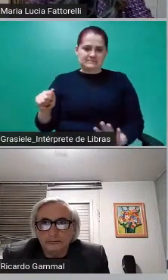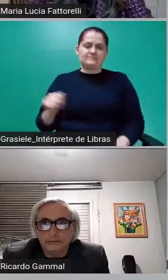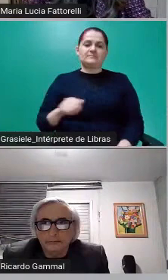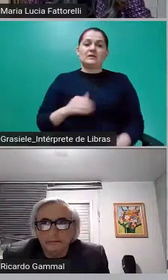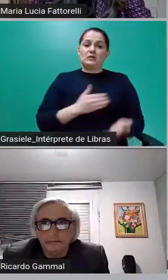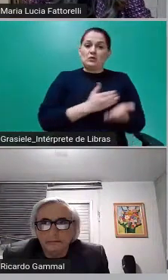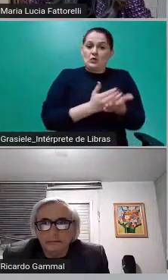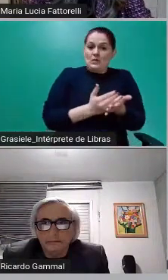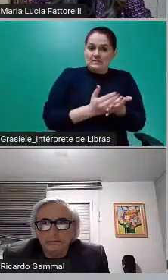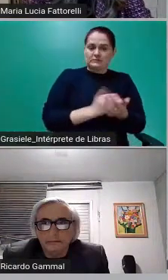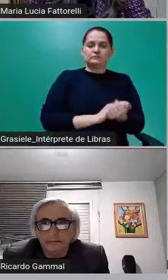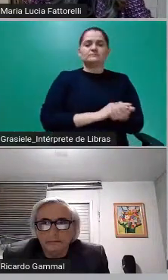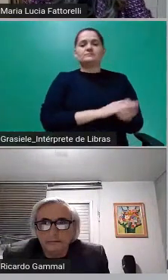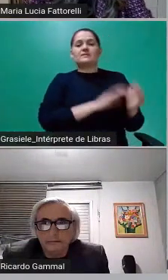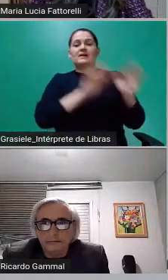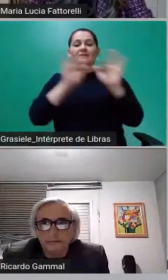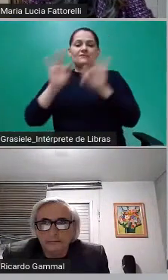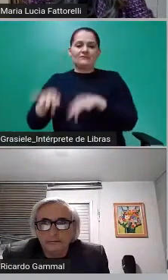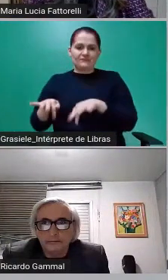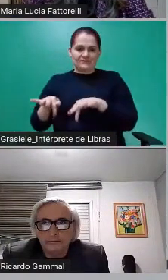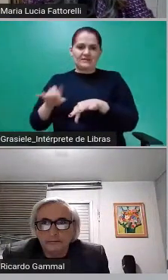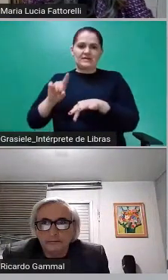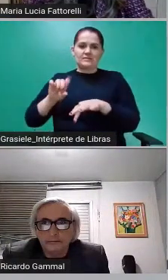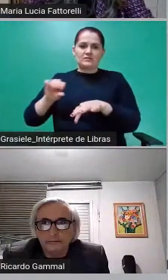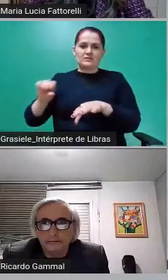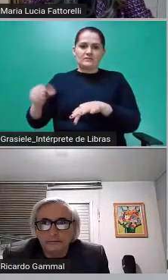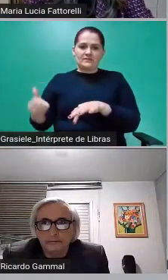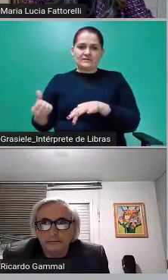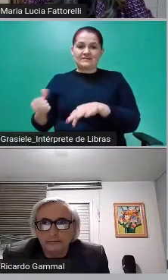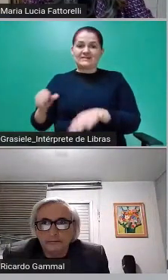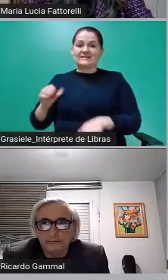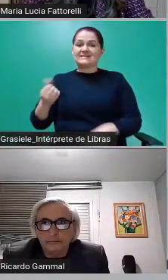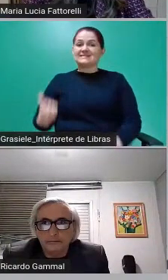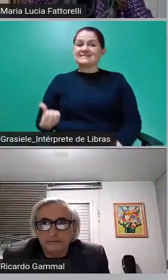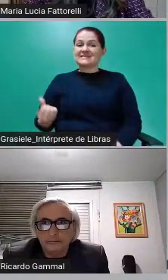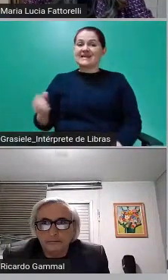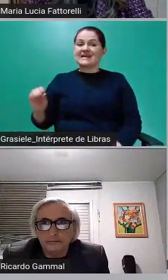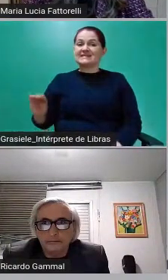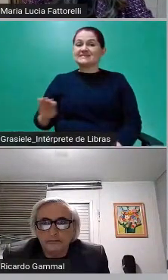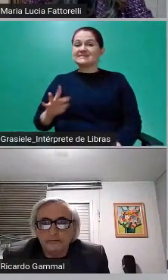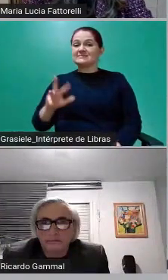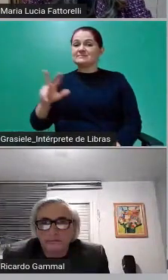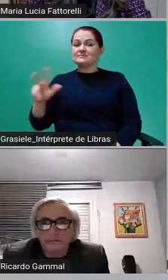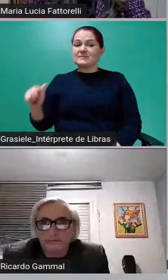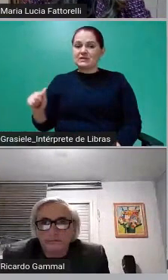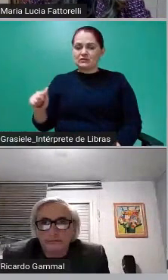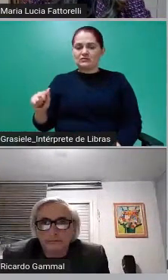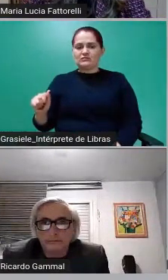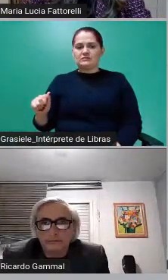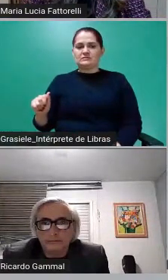gestão do Paulo Maluf, a dívida era de 6 bilhões de reais, um aumento de